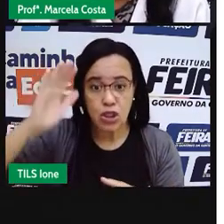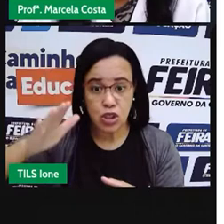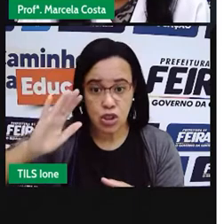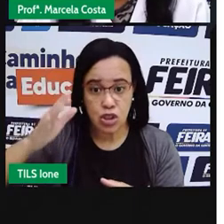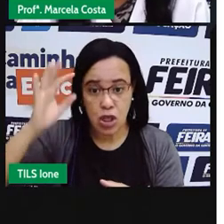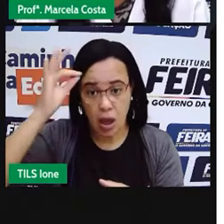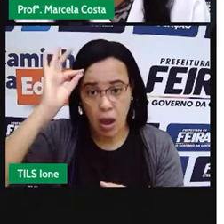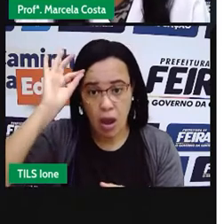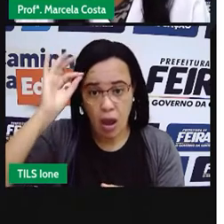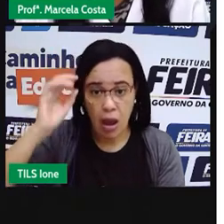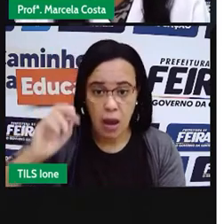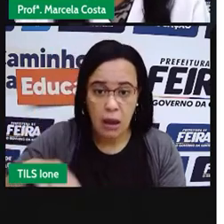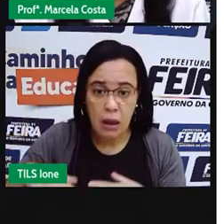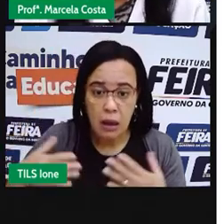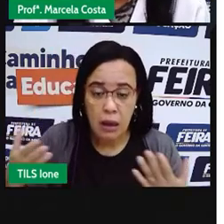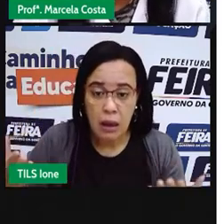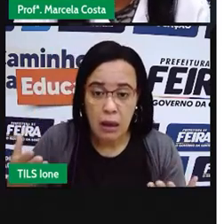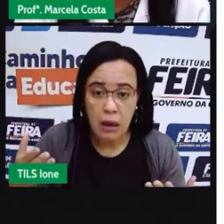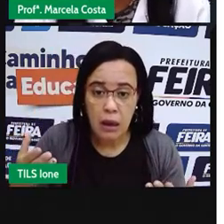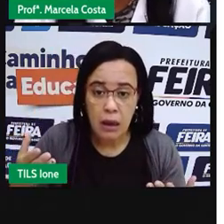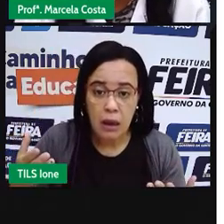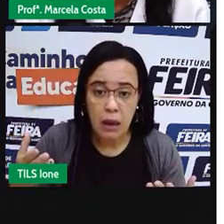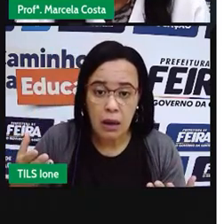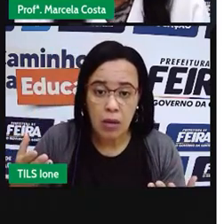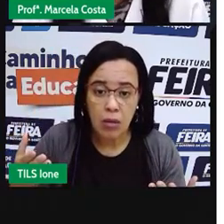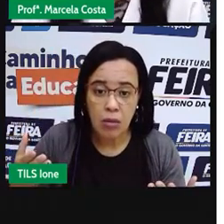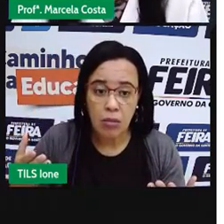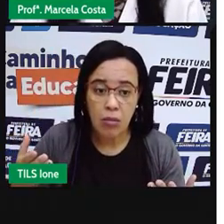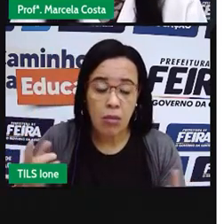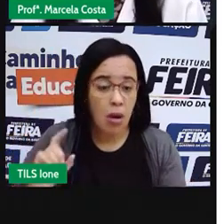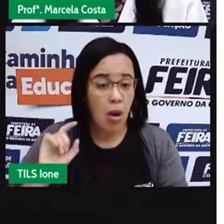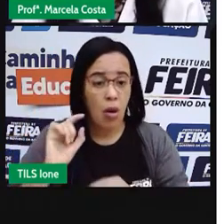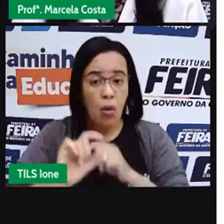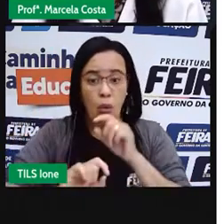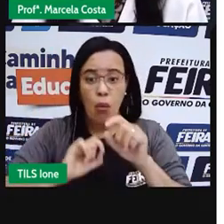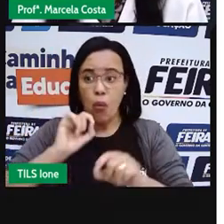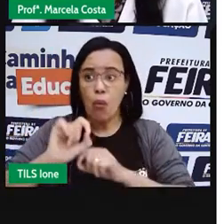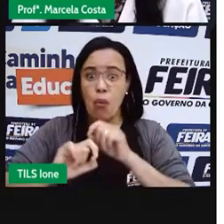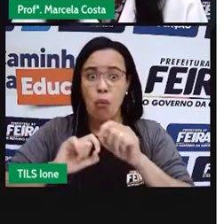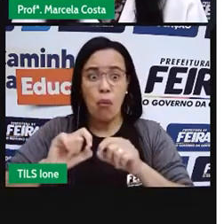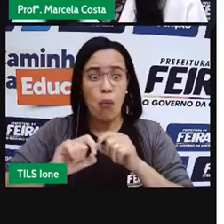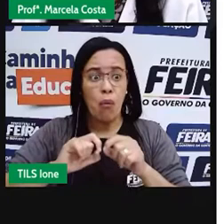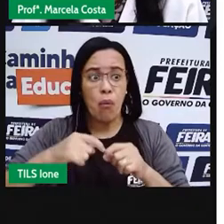aí ele diz, e agora, o que que eu faço com isso?